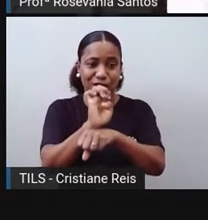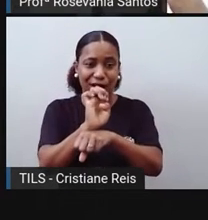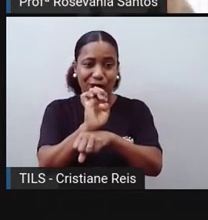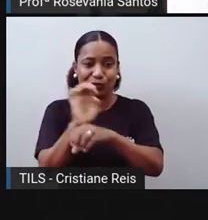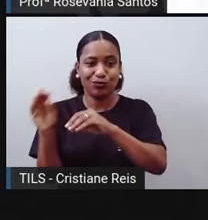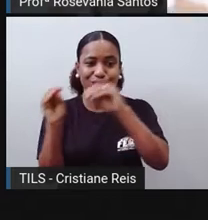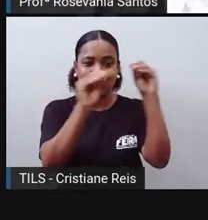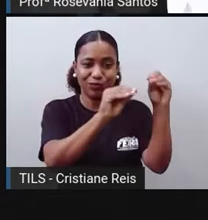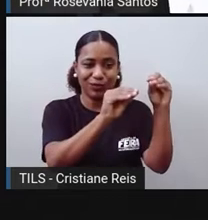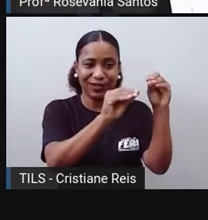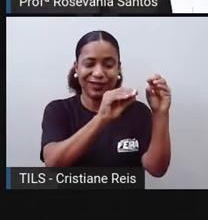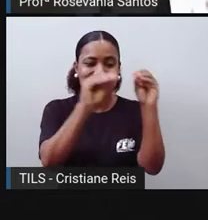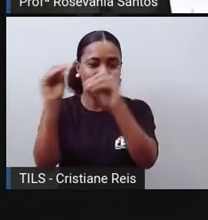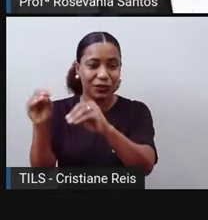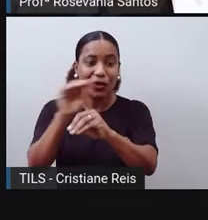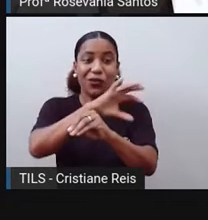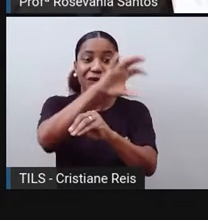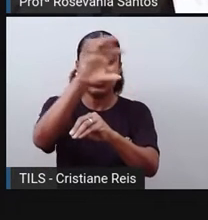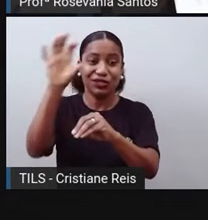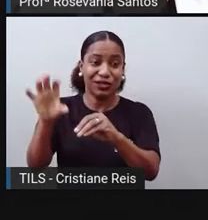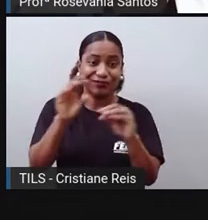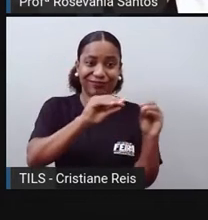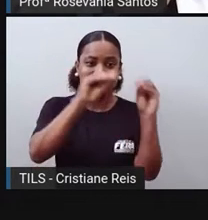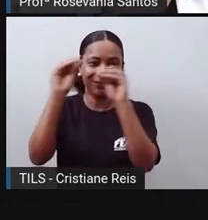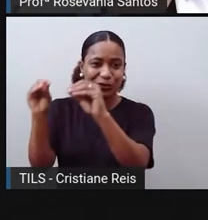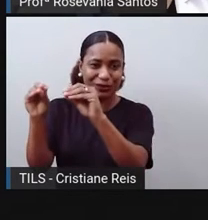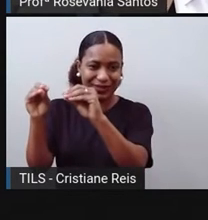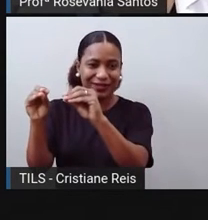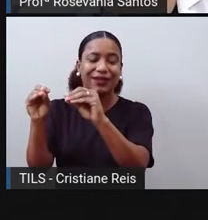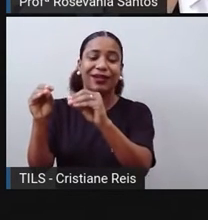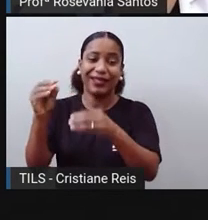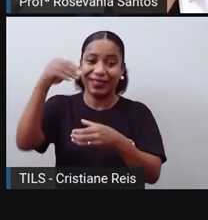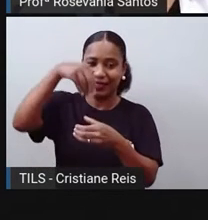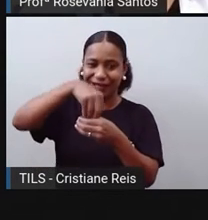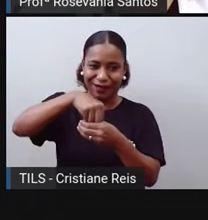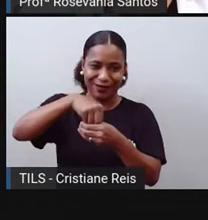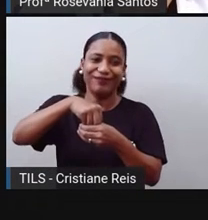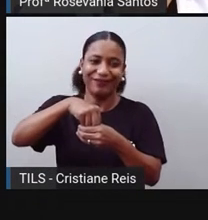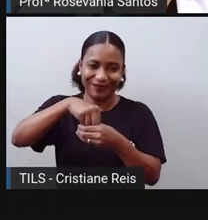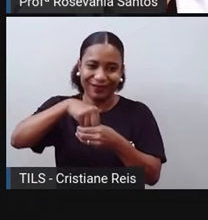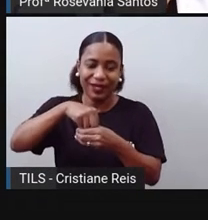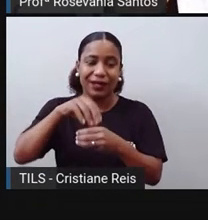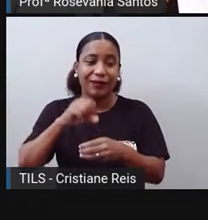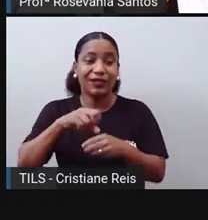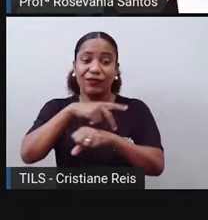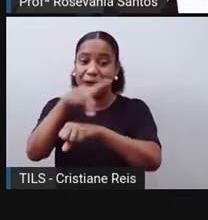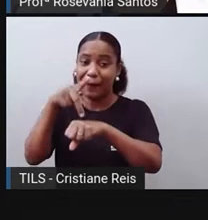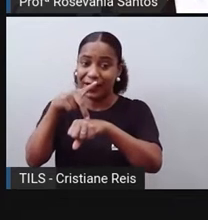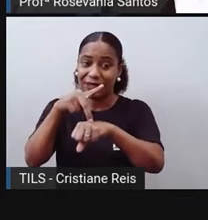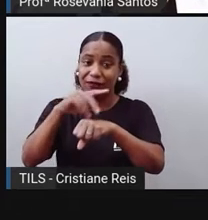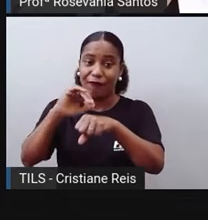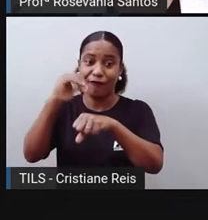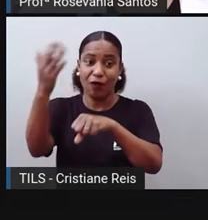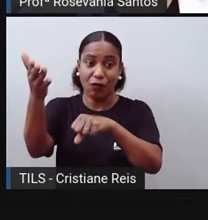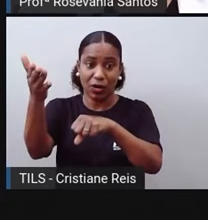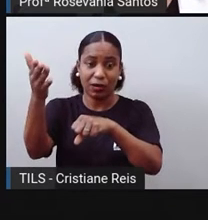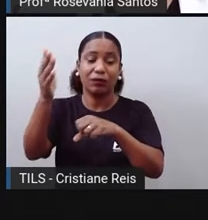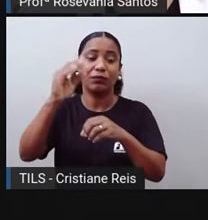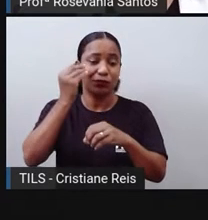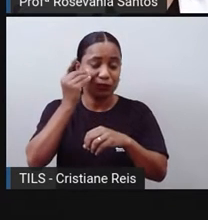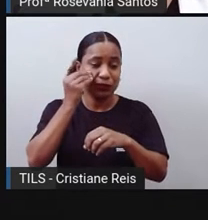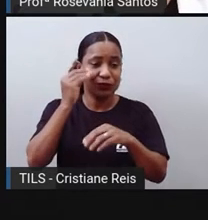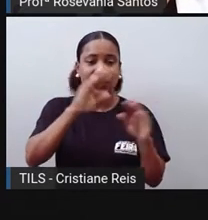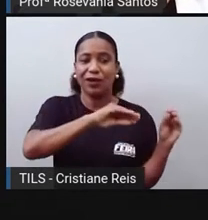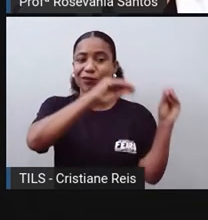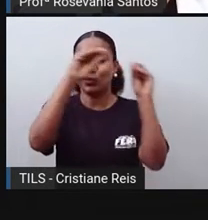processo migratório externo. Então, aqui a gente está botando o fluxo migratório de modo geral. Outra coisa também era a cultura